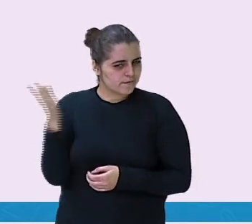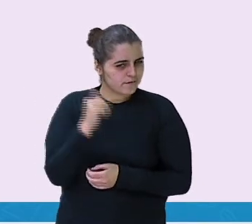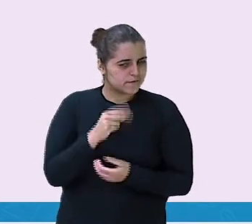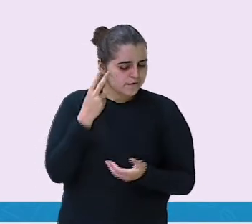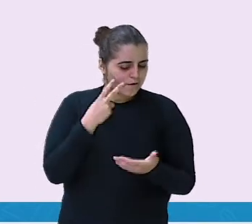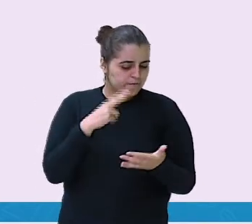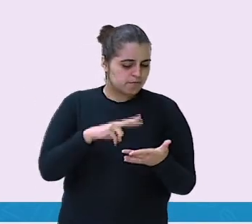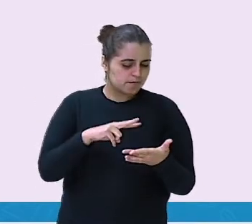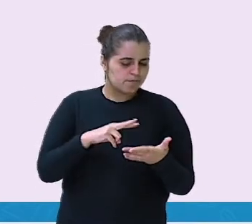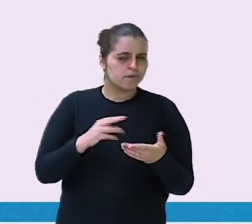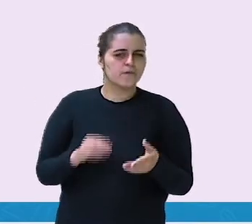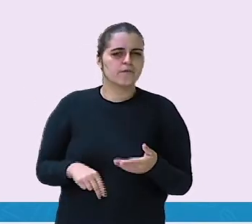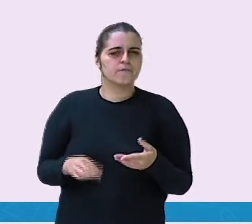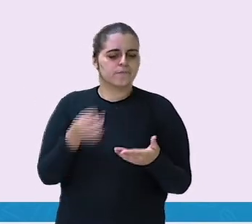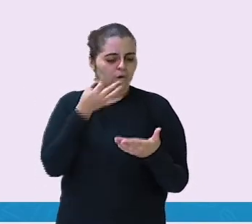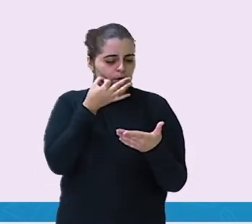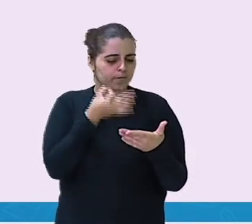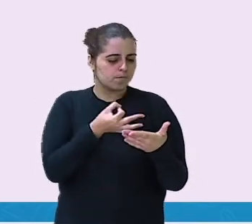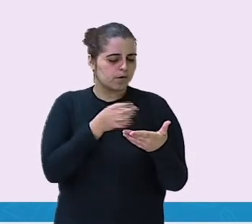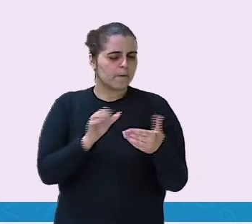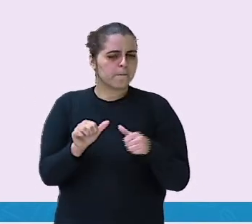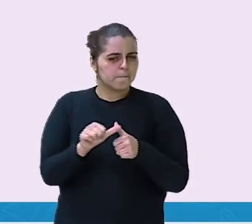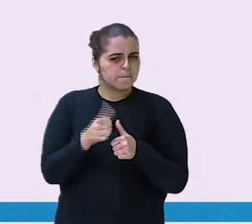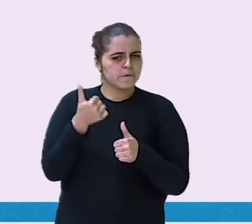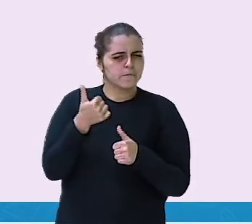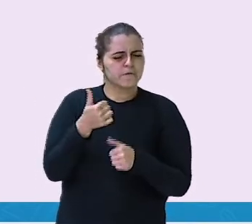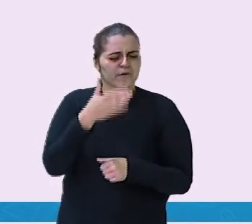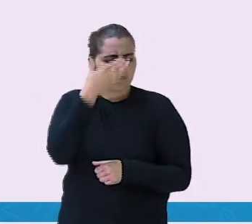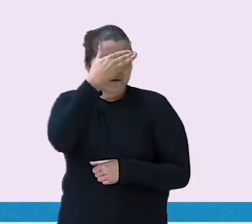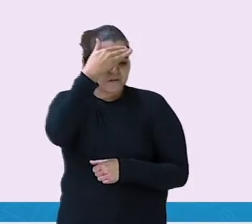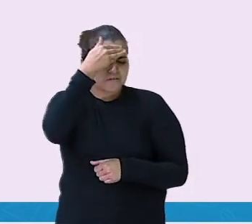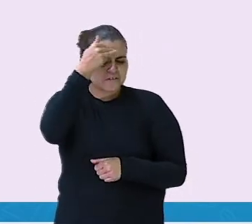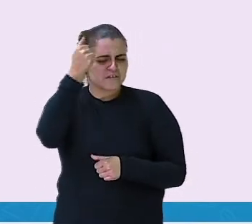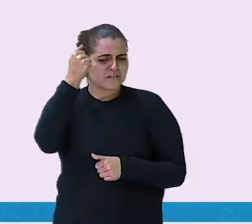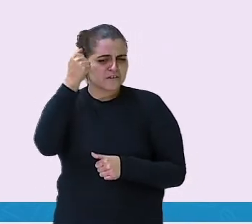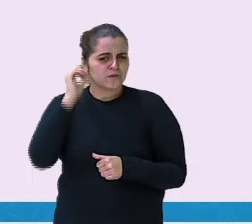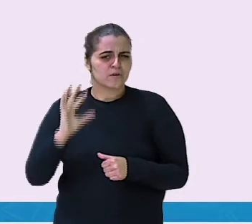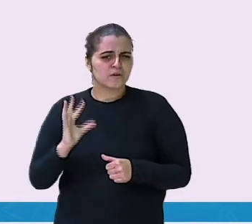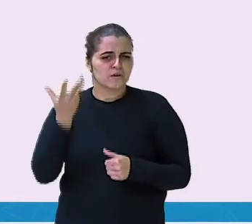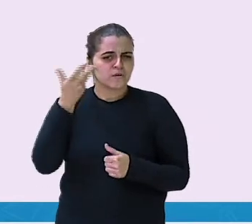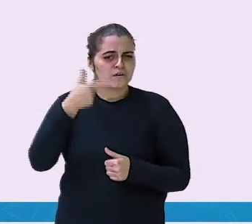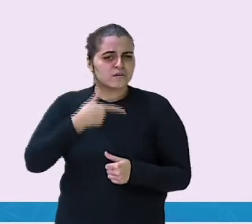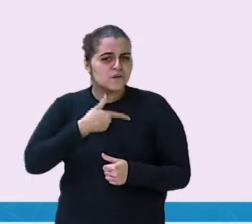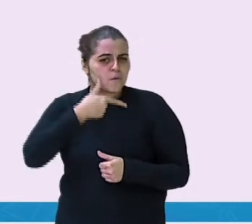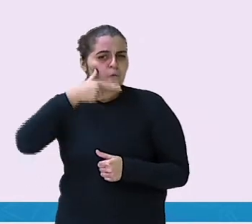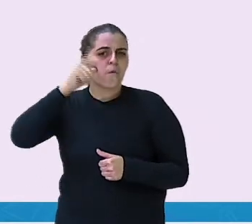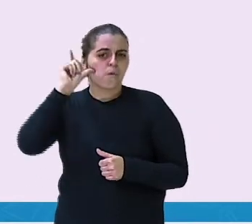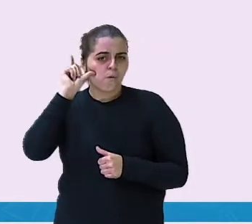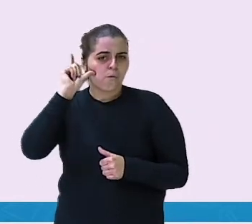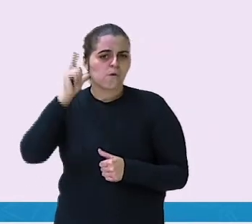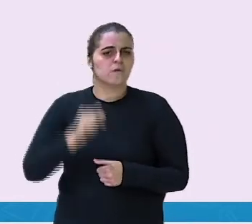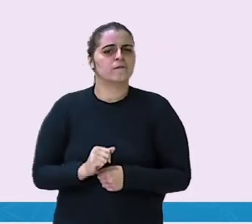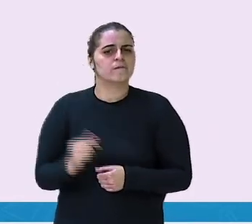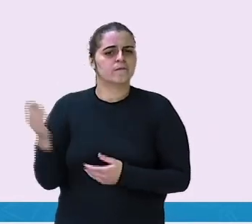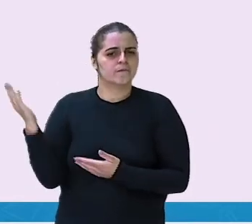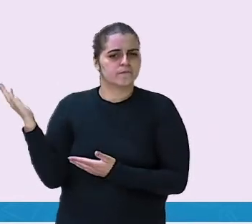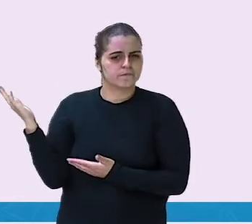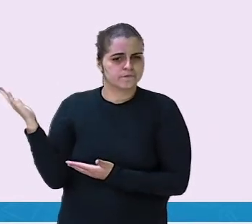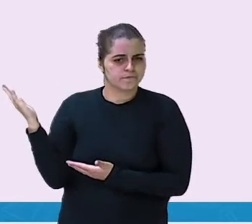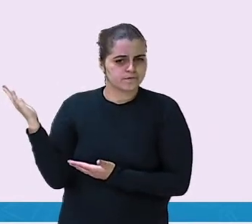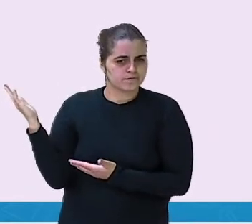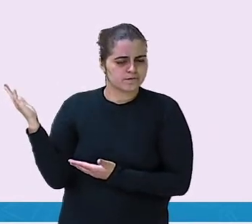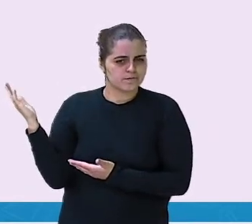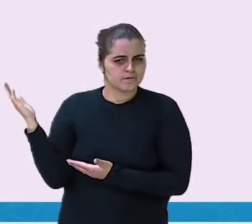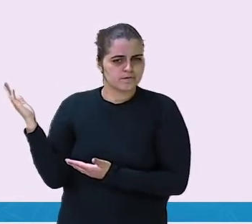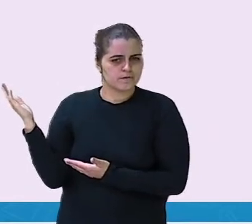vocês observaram o que que aconteceu? Primeiro, o Cauê esqueceu de anotar o que que ele tinha, os acontecimentos do dia